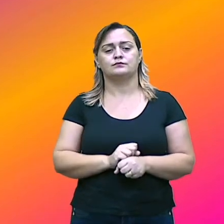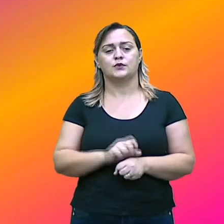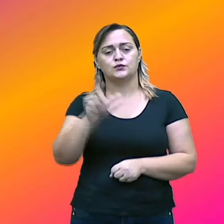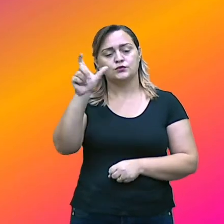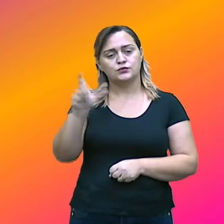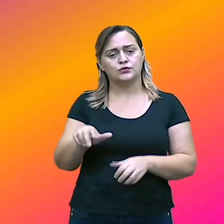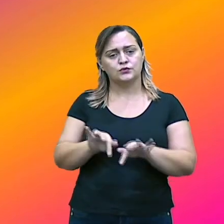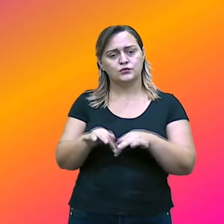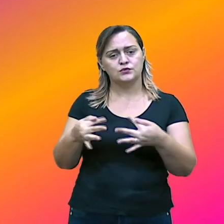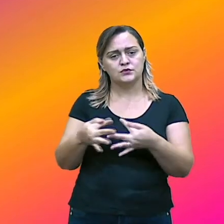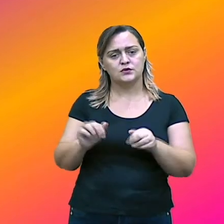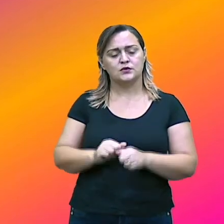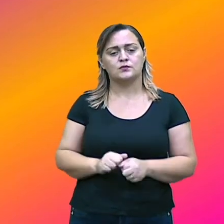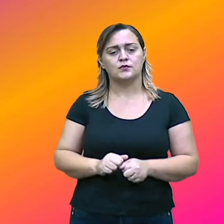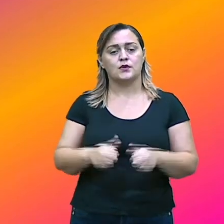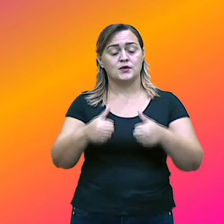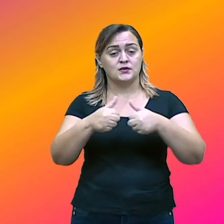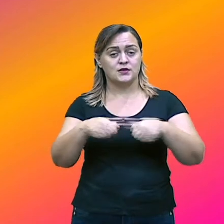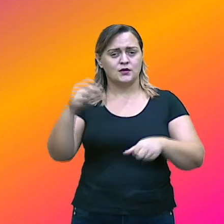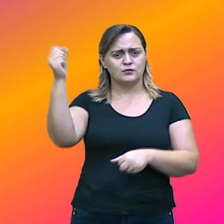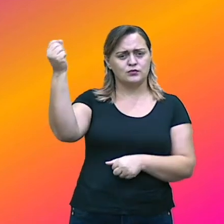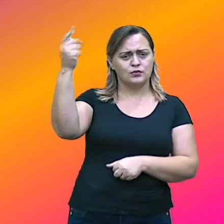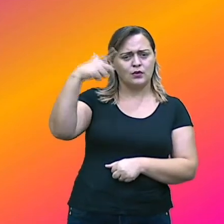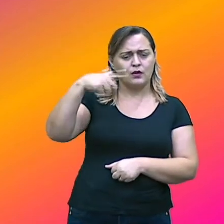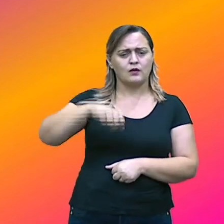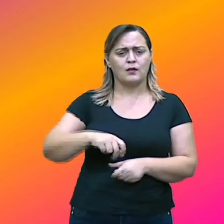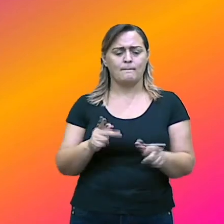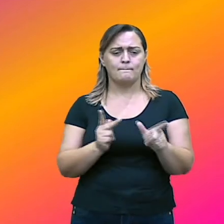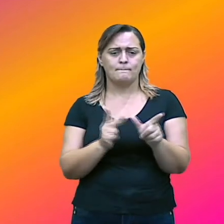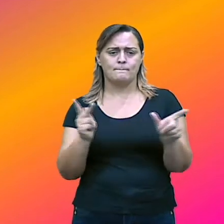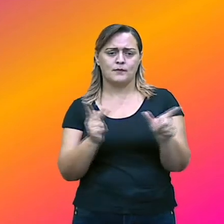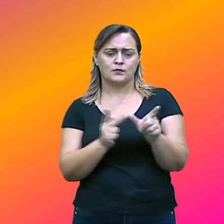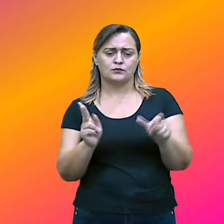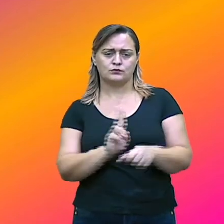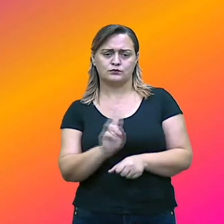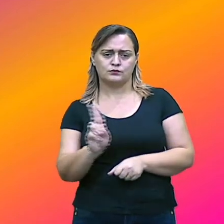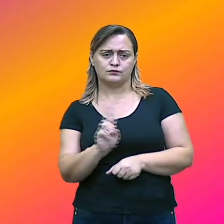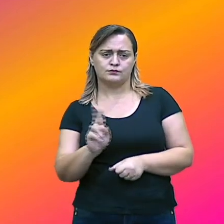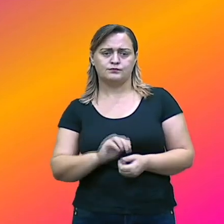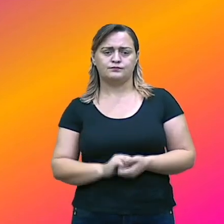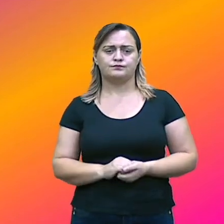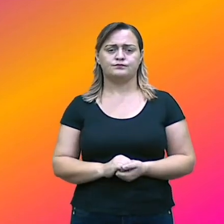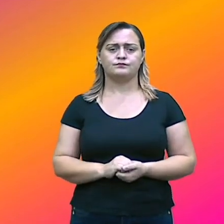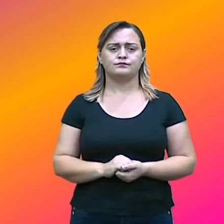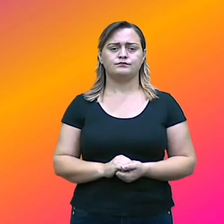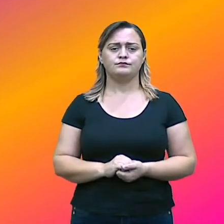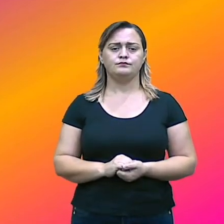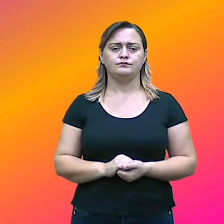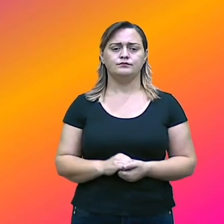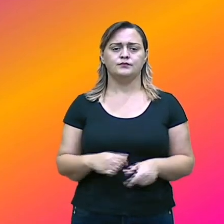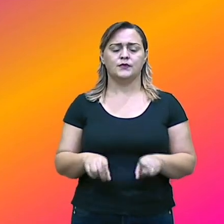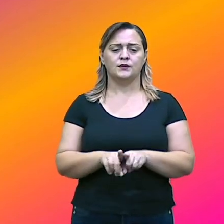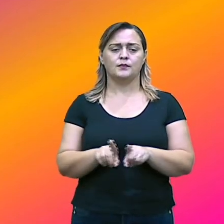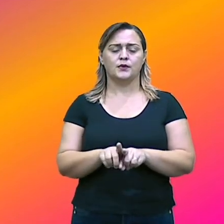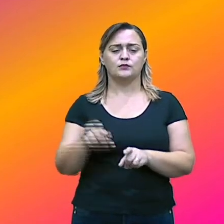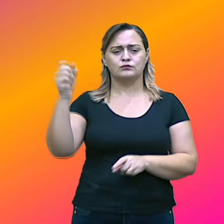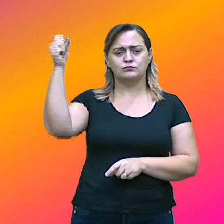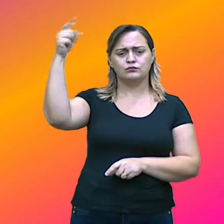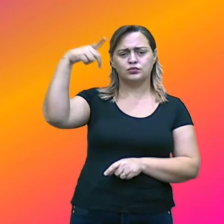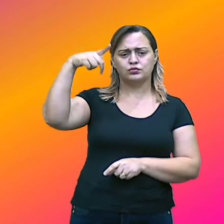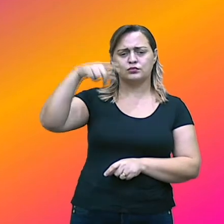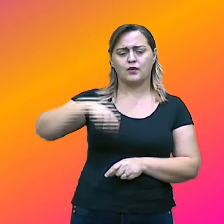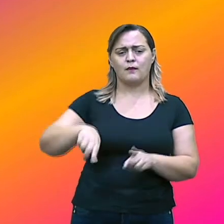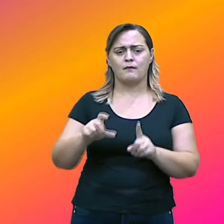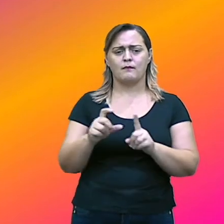verbo aí tem o sentido de estado, Denota o estado. E logo já é o quê? O verbo de ligação. E é ensolarada,